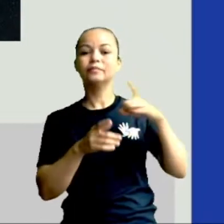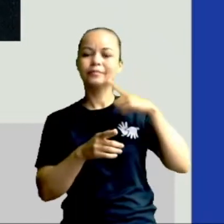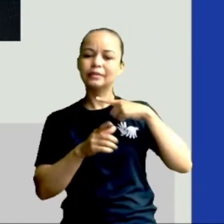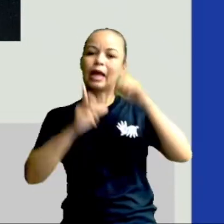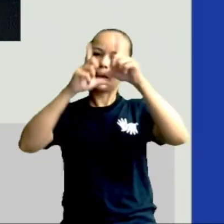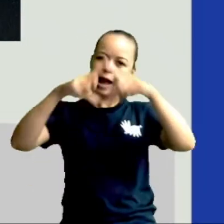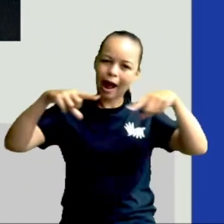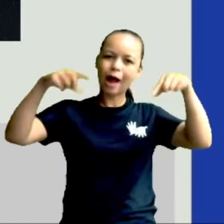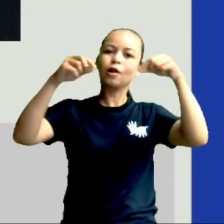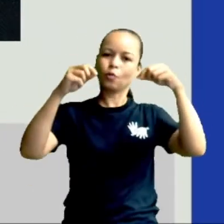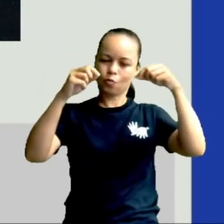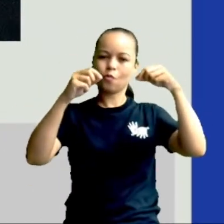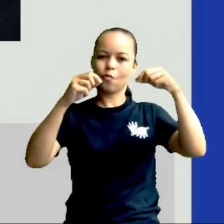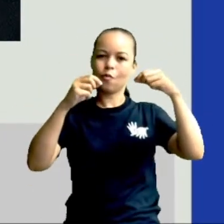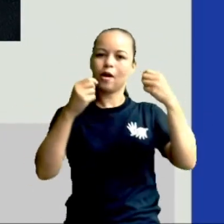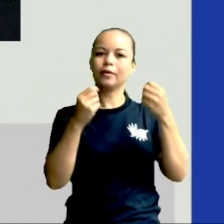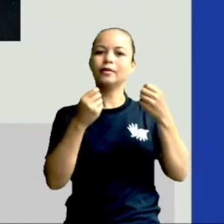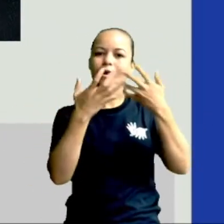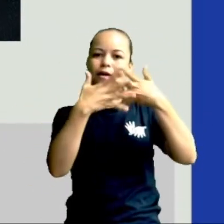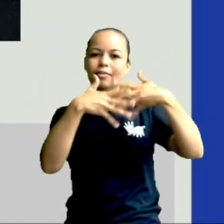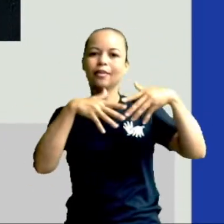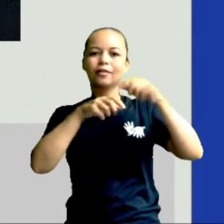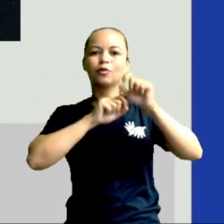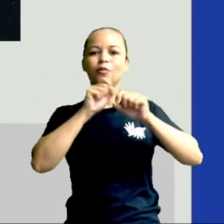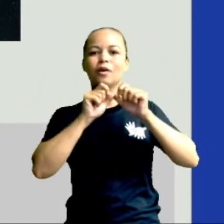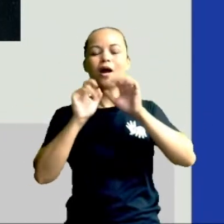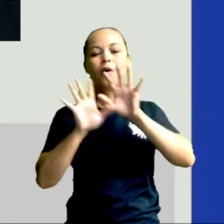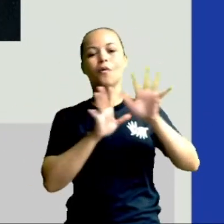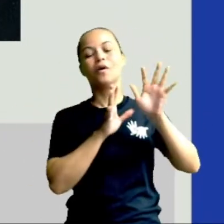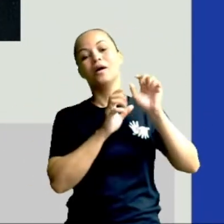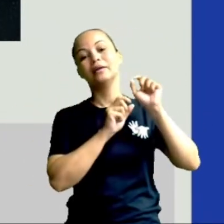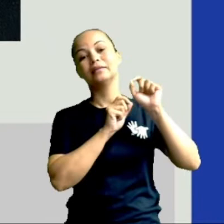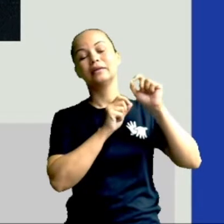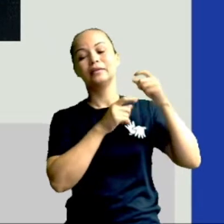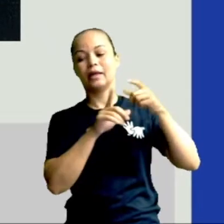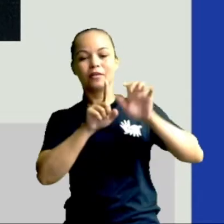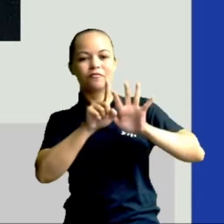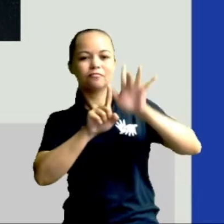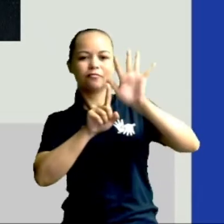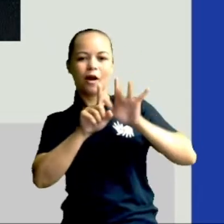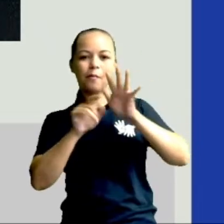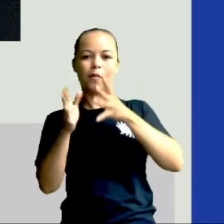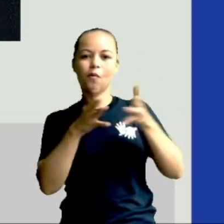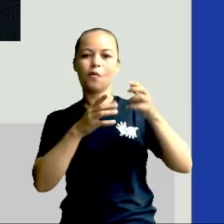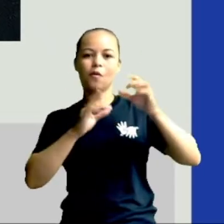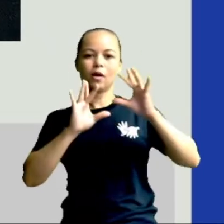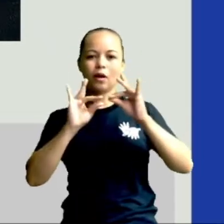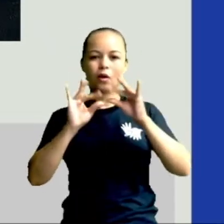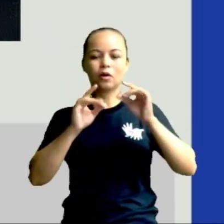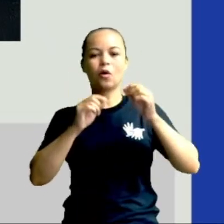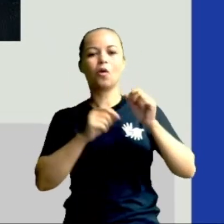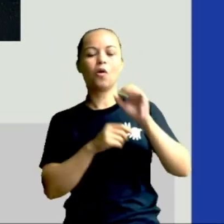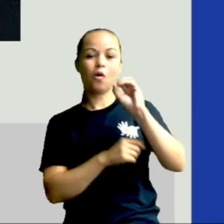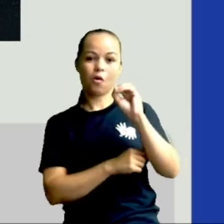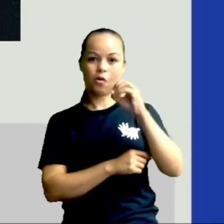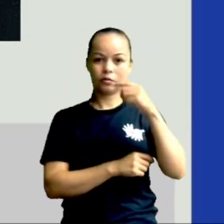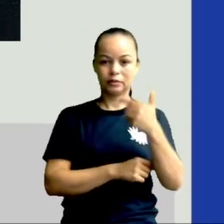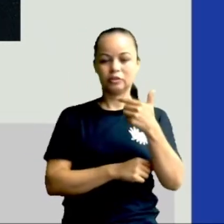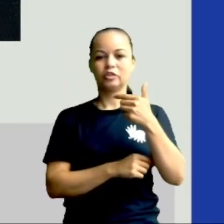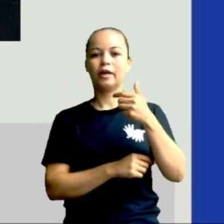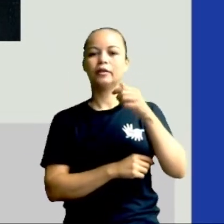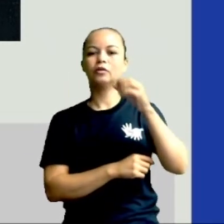e a nossa atmosfera, que é composta por nitrogênio, oxigênio, vapor de água e outros gases. Tá bom?